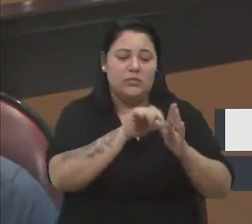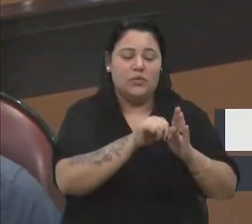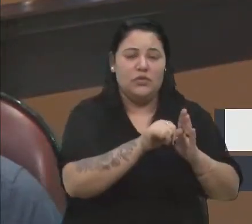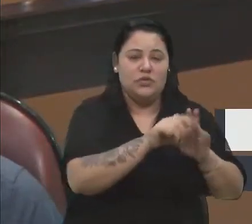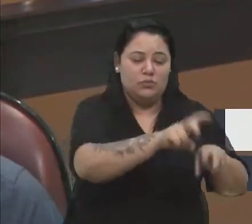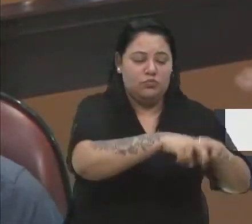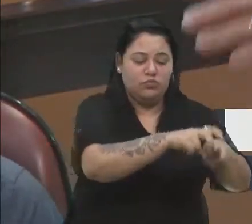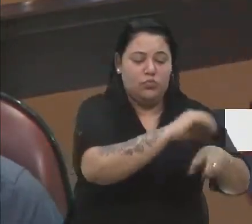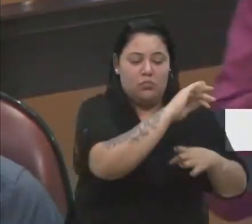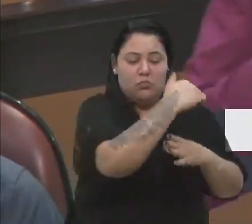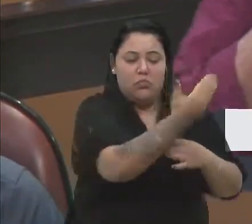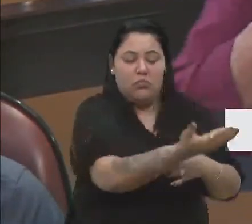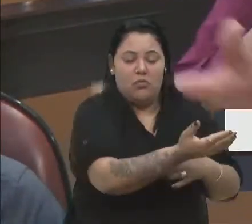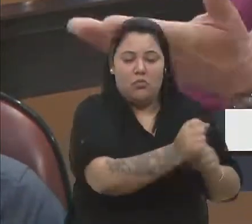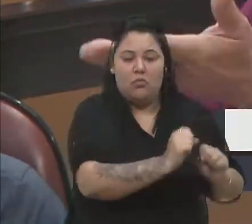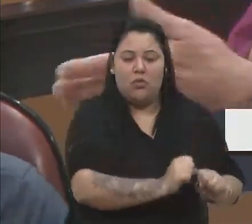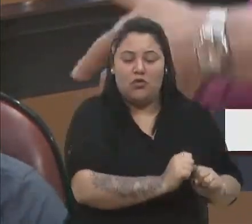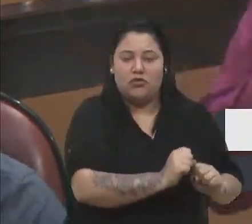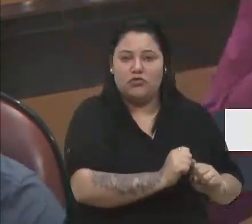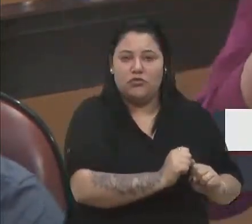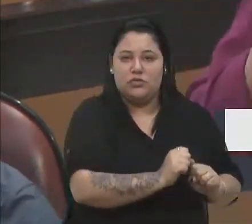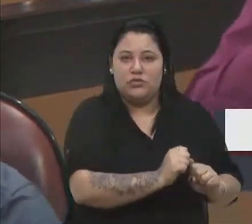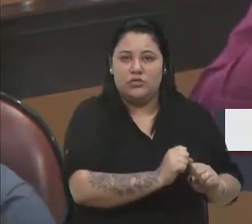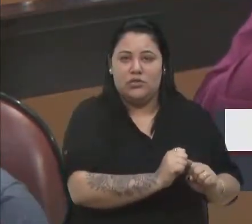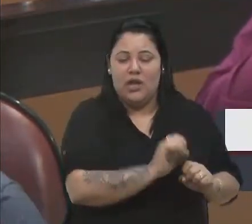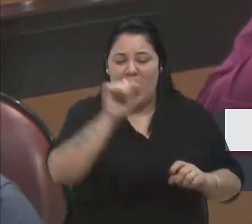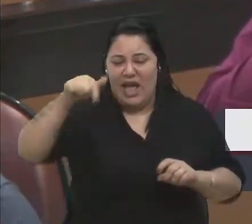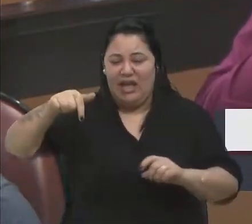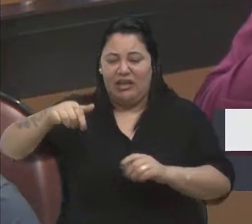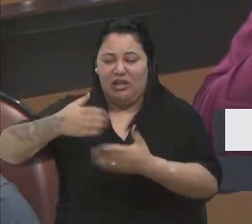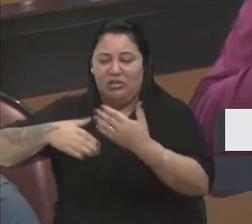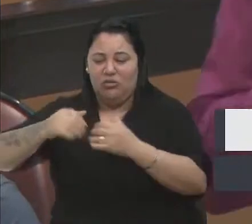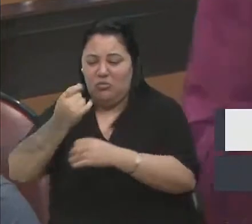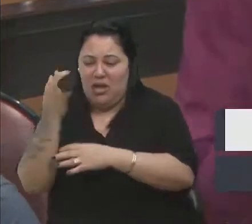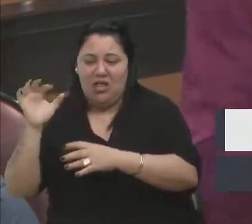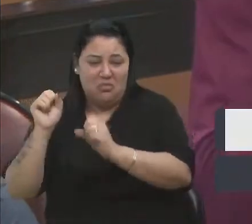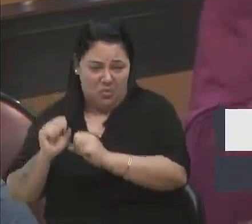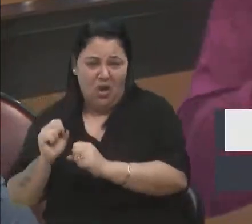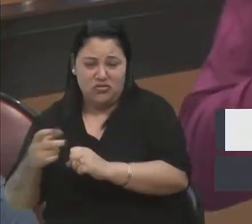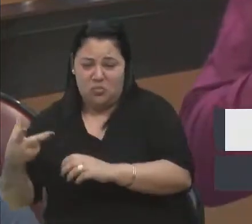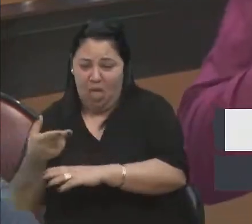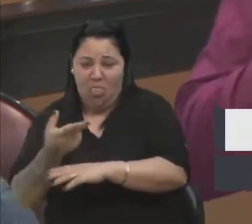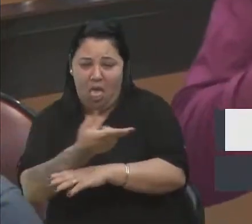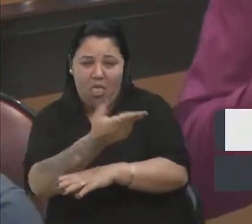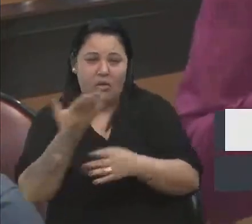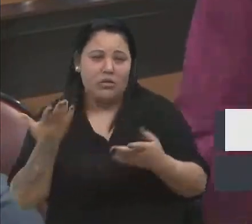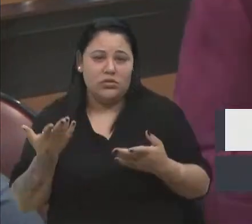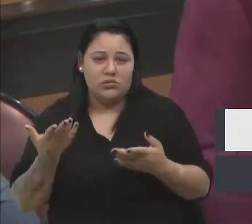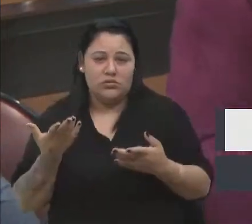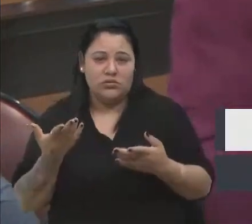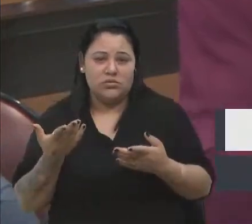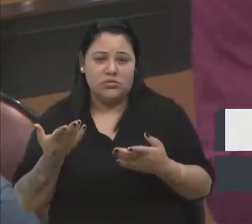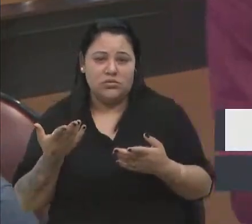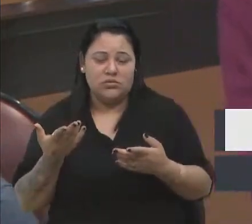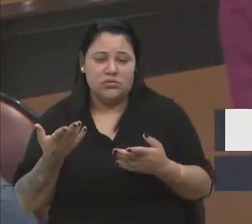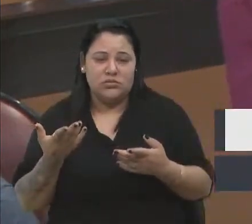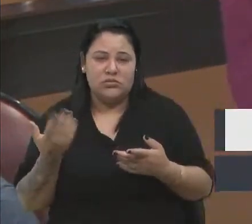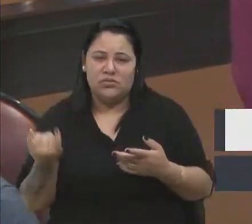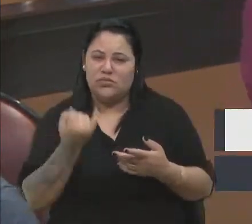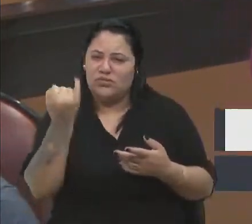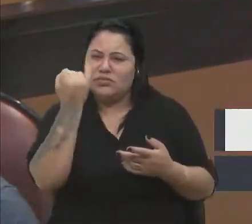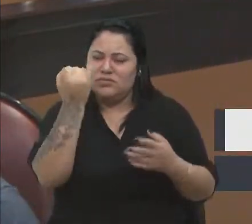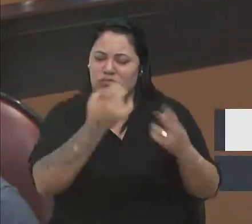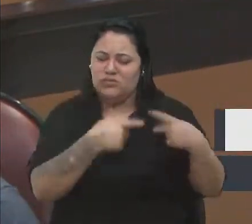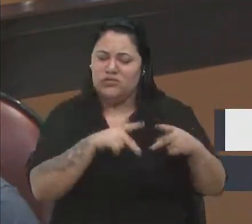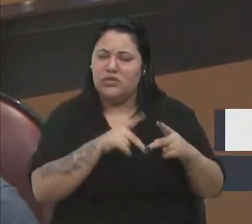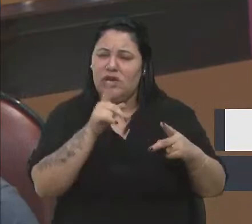pareira? E lá podia, é tudo mato, lá podia. Então eu não entendo isso. O importante, população, é